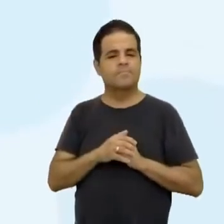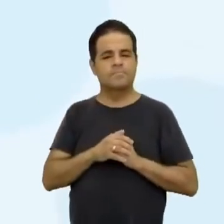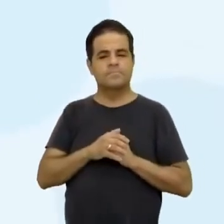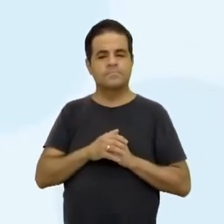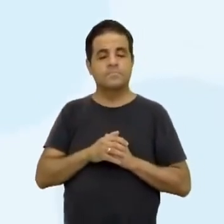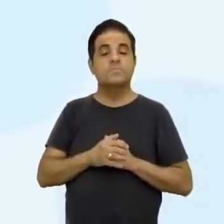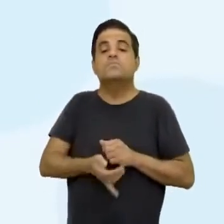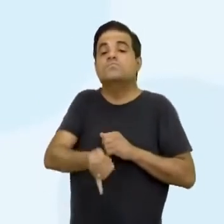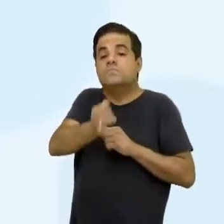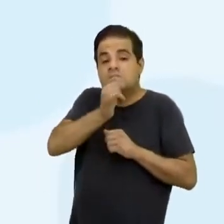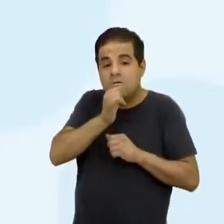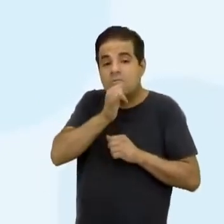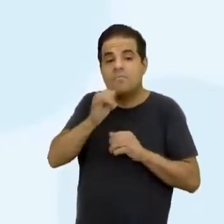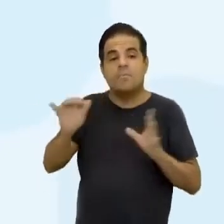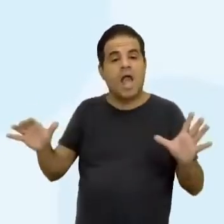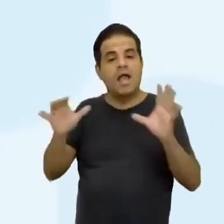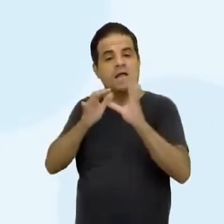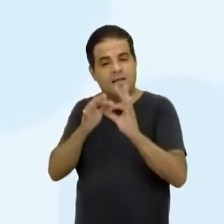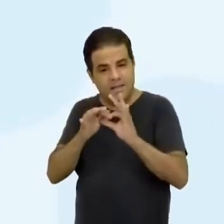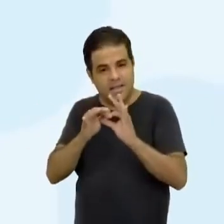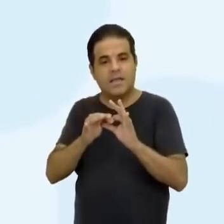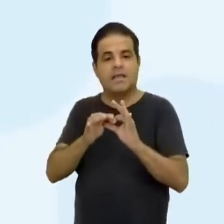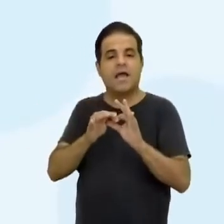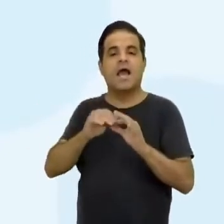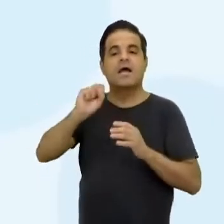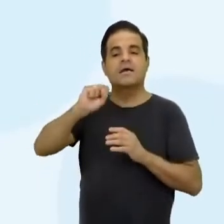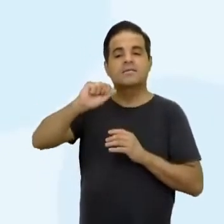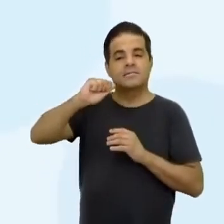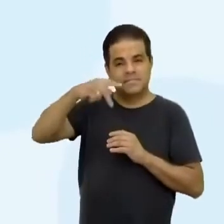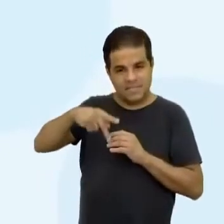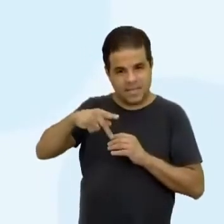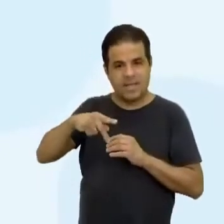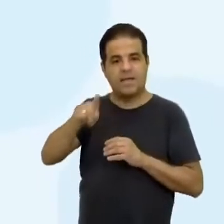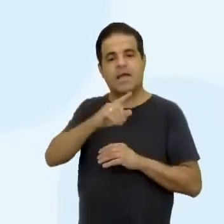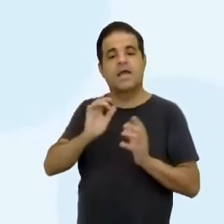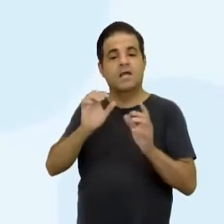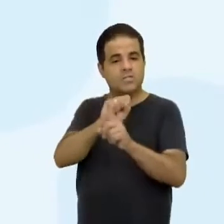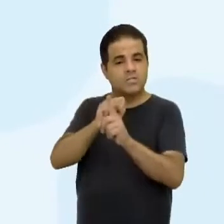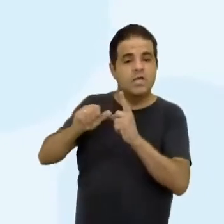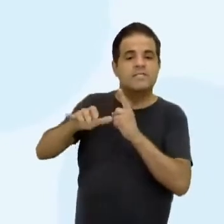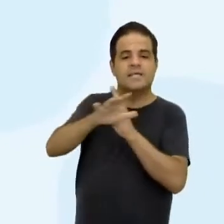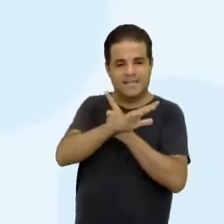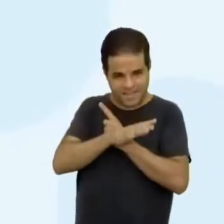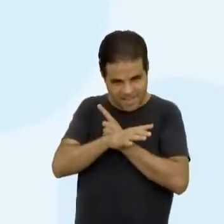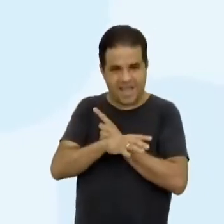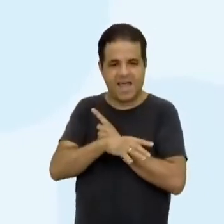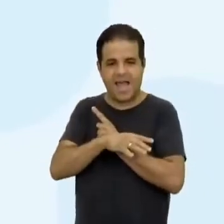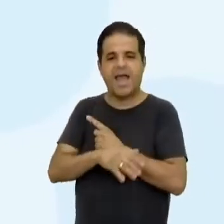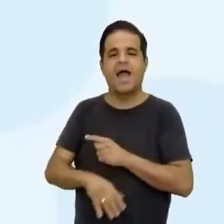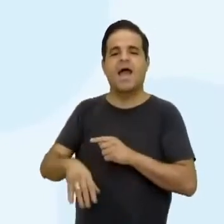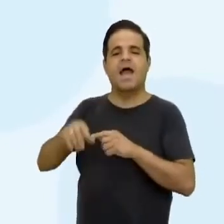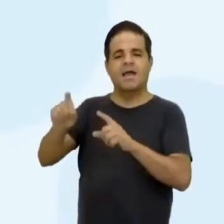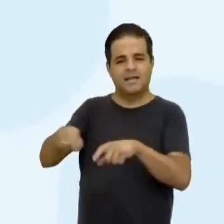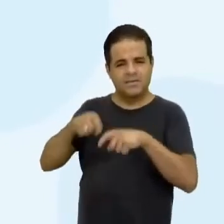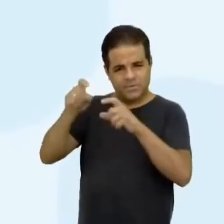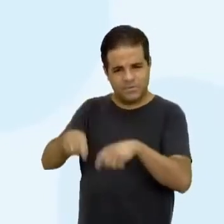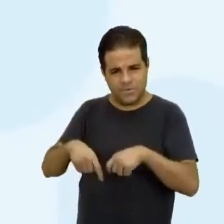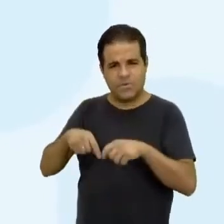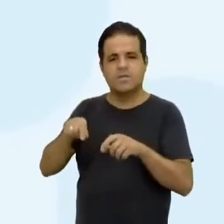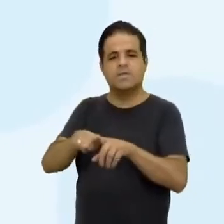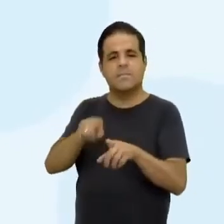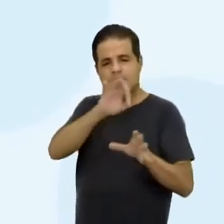Um exemplo de liga camponesa é a SAP, Sociedade dos Agricultores, Plantadores e Pecuaristas de